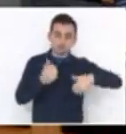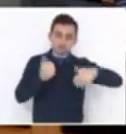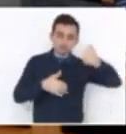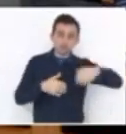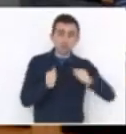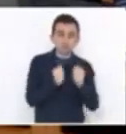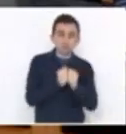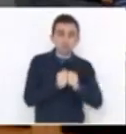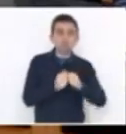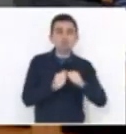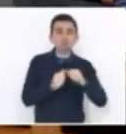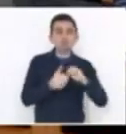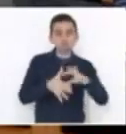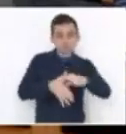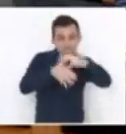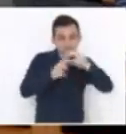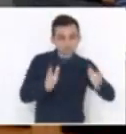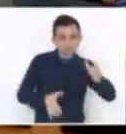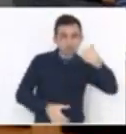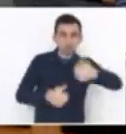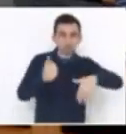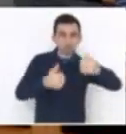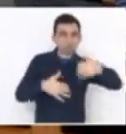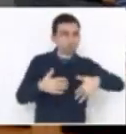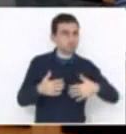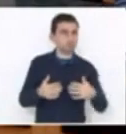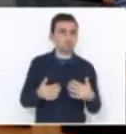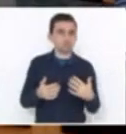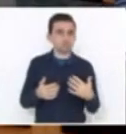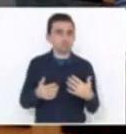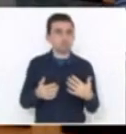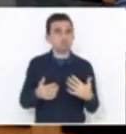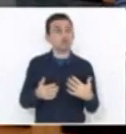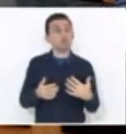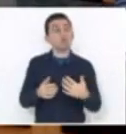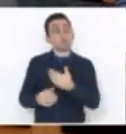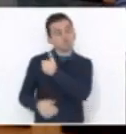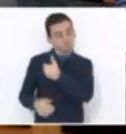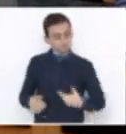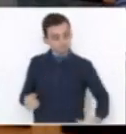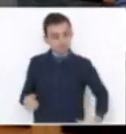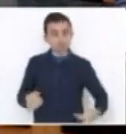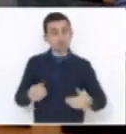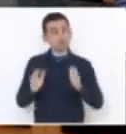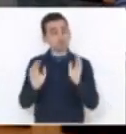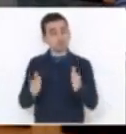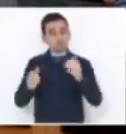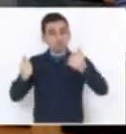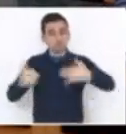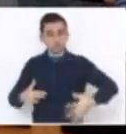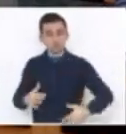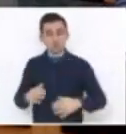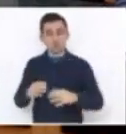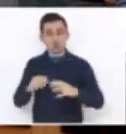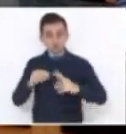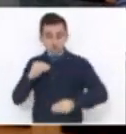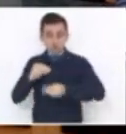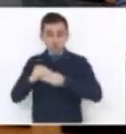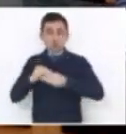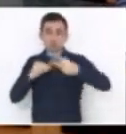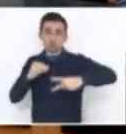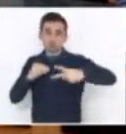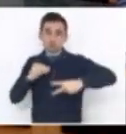O governo consta, na segunda emenda do governo, recursos para